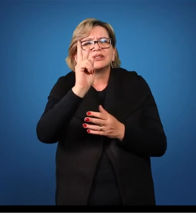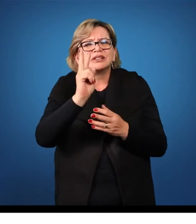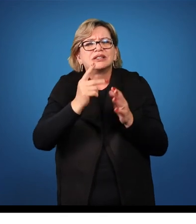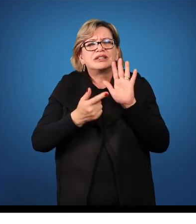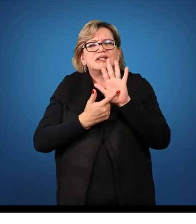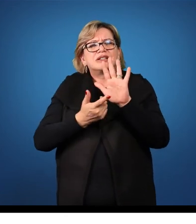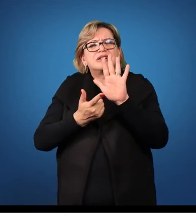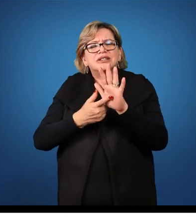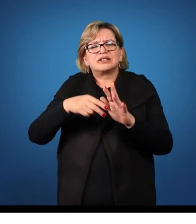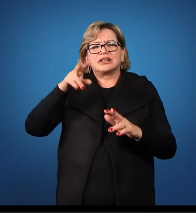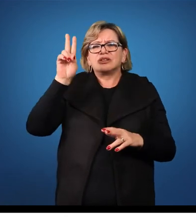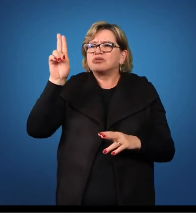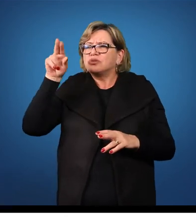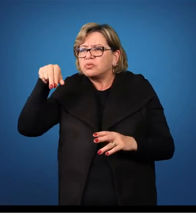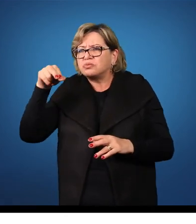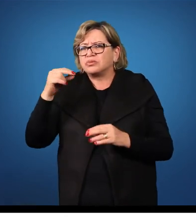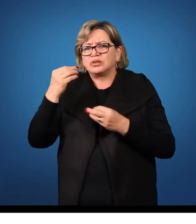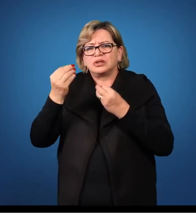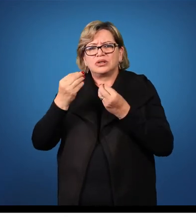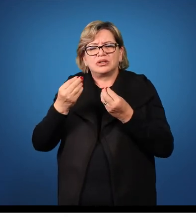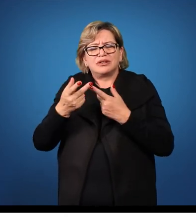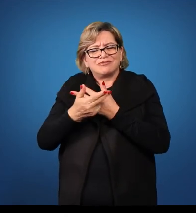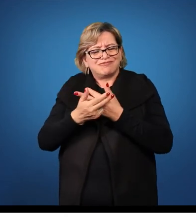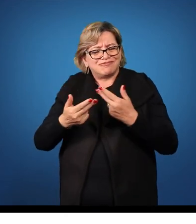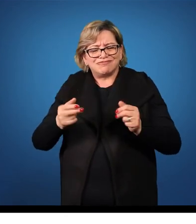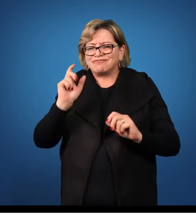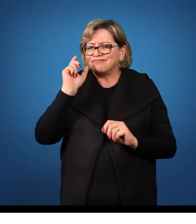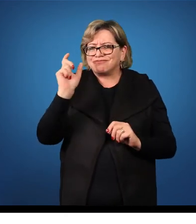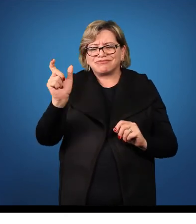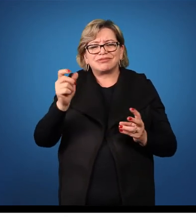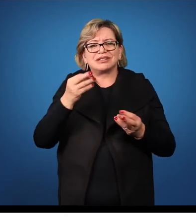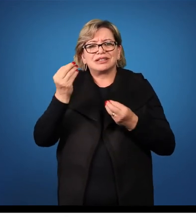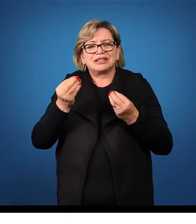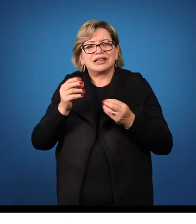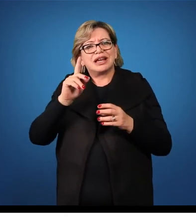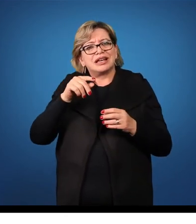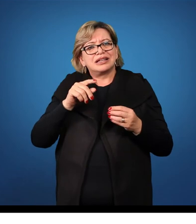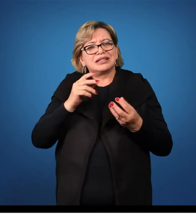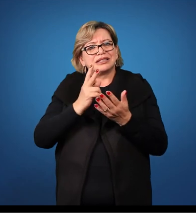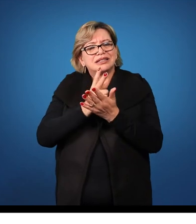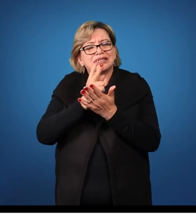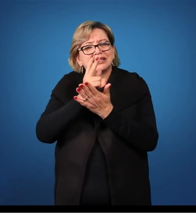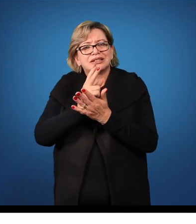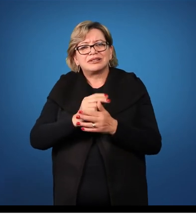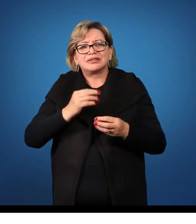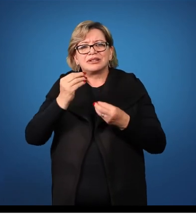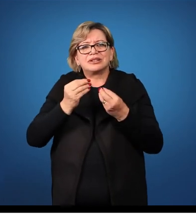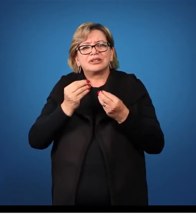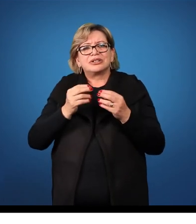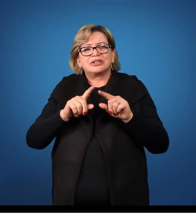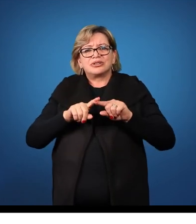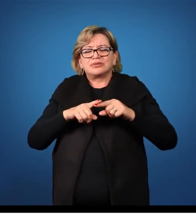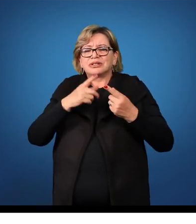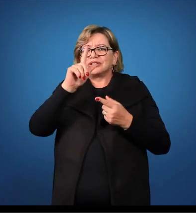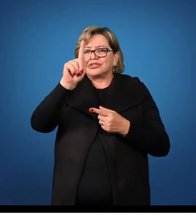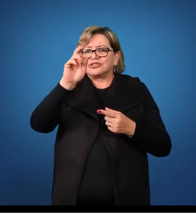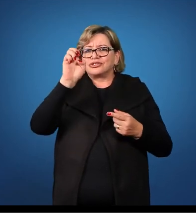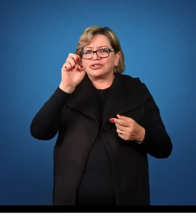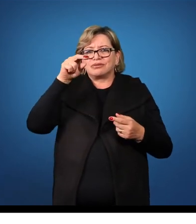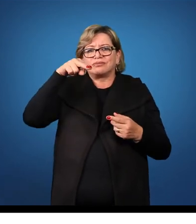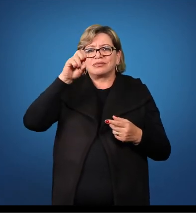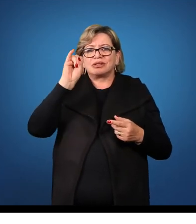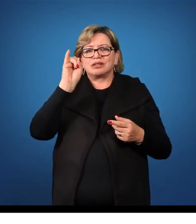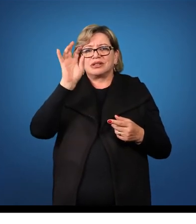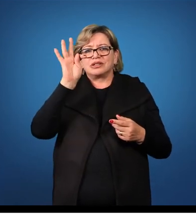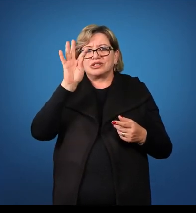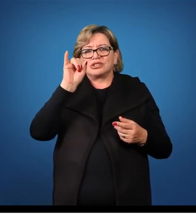SINUM, DONUM, etc. São terminados em IÚM no nominativo, o genitivo singular